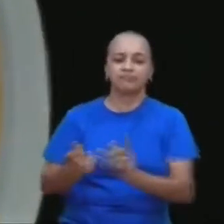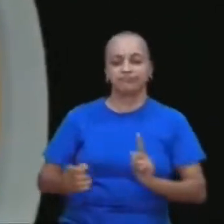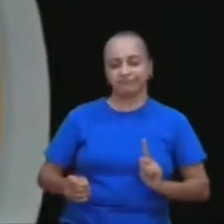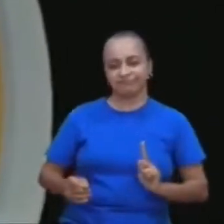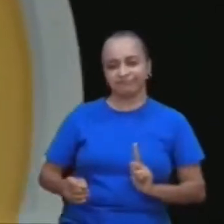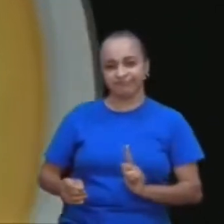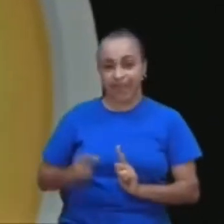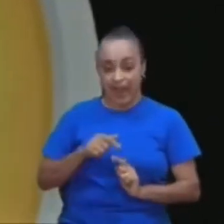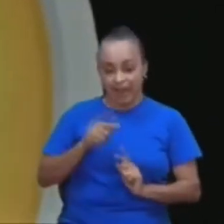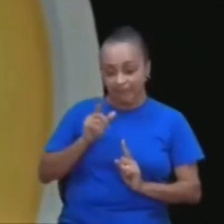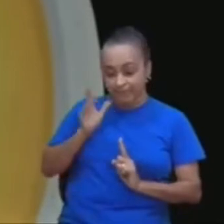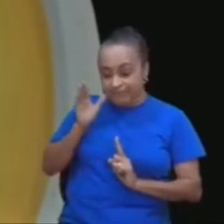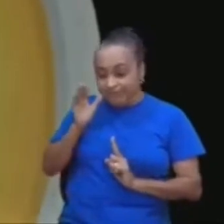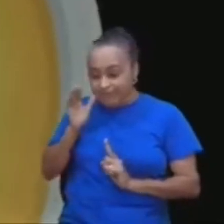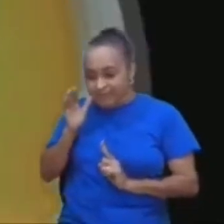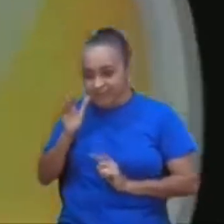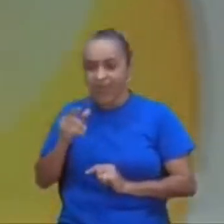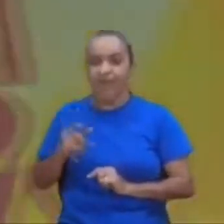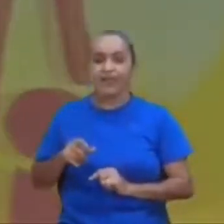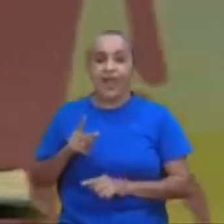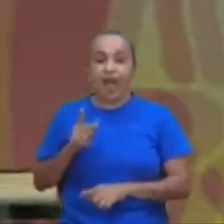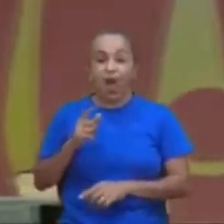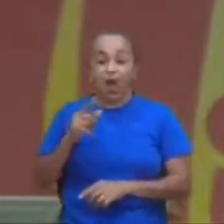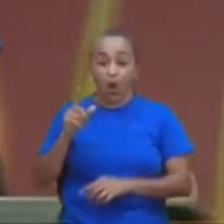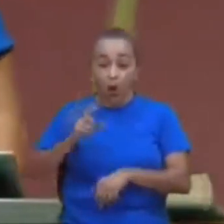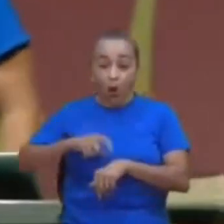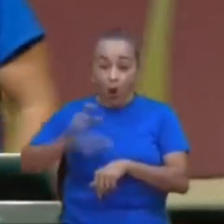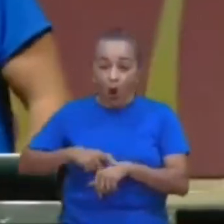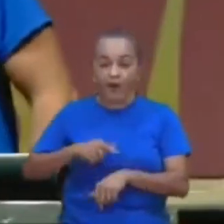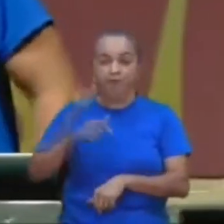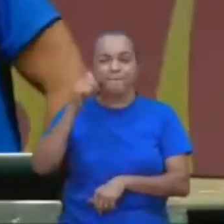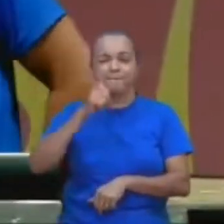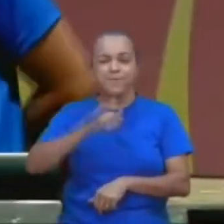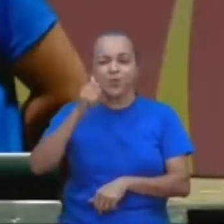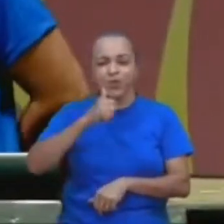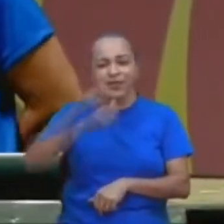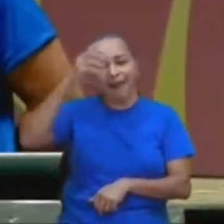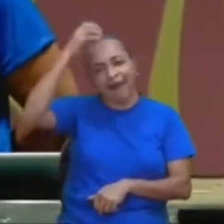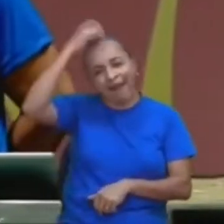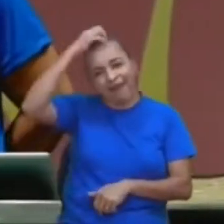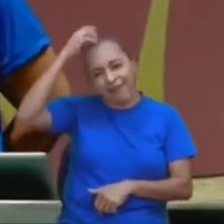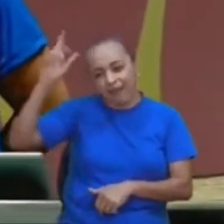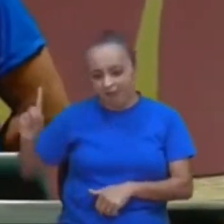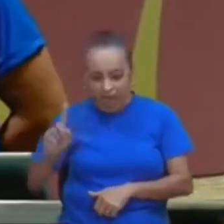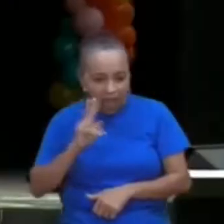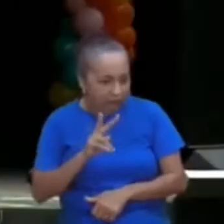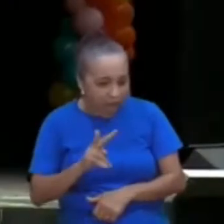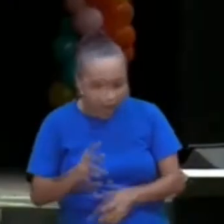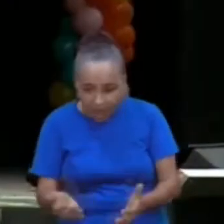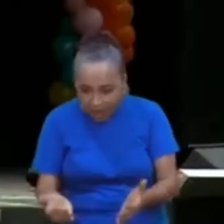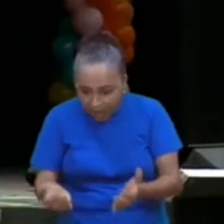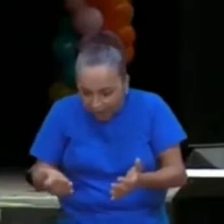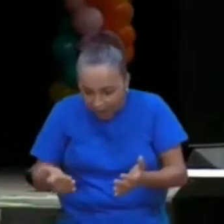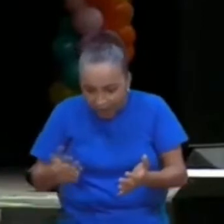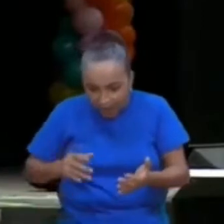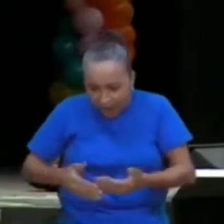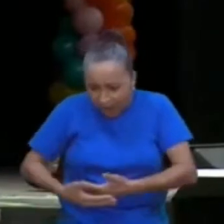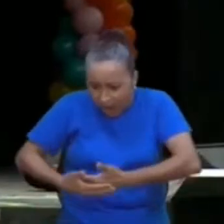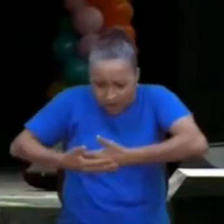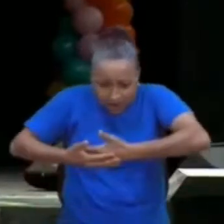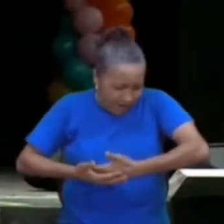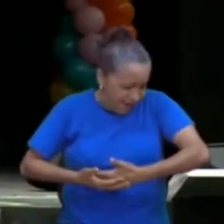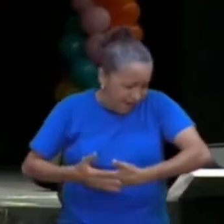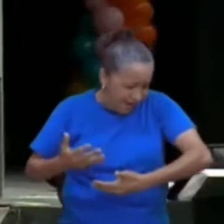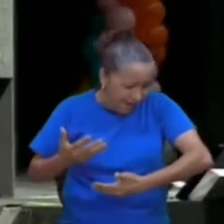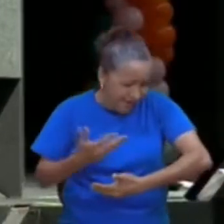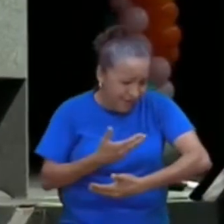menino, onde é que estava Miriam? Lá do ladinho, olha, que linda essa criança, né, se ela não gostaria, de